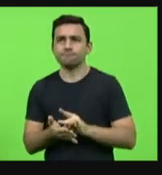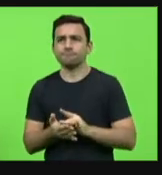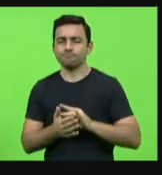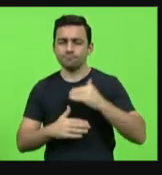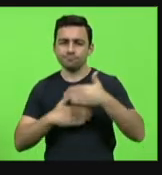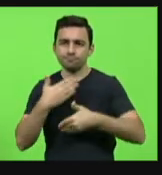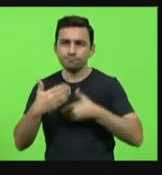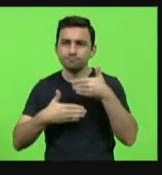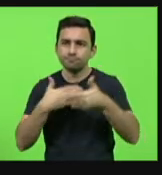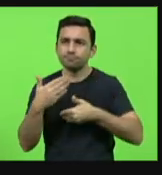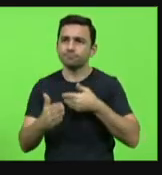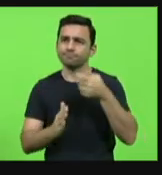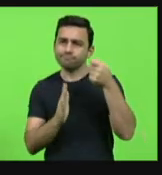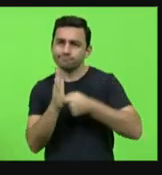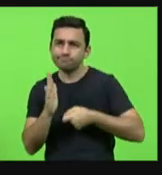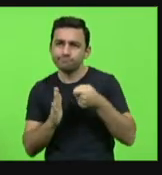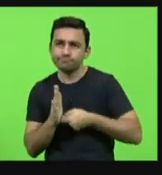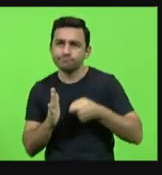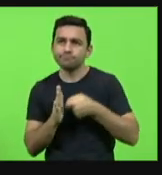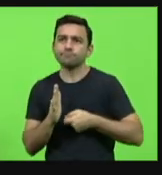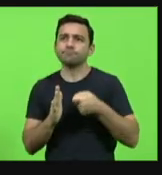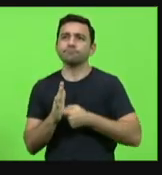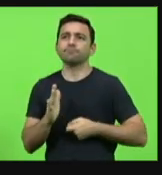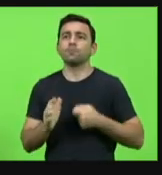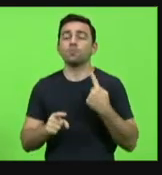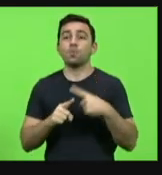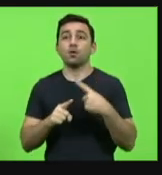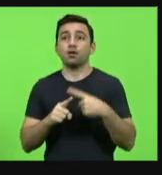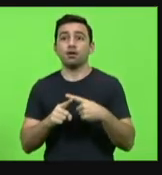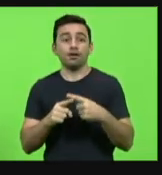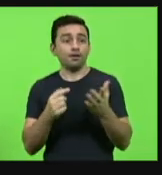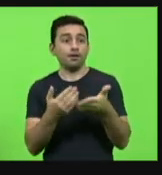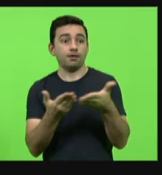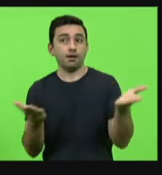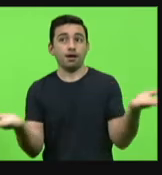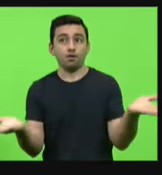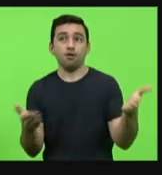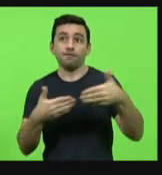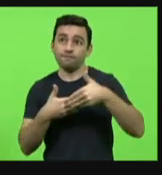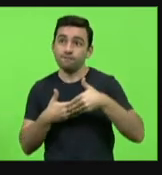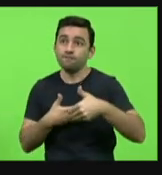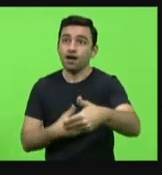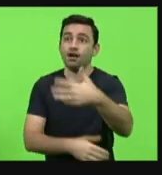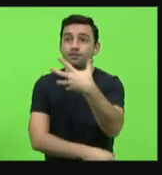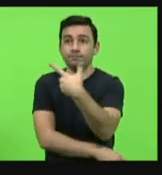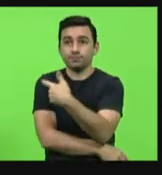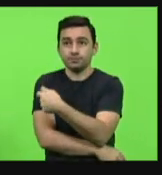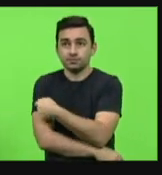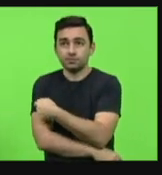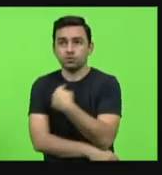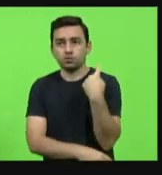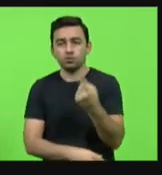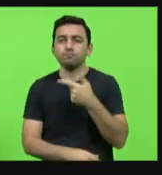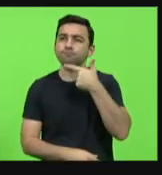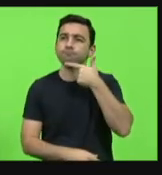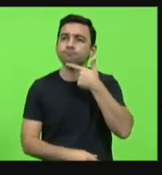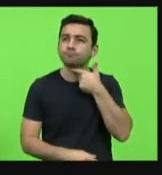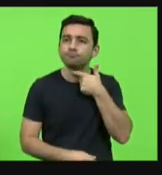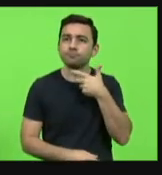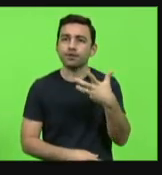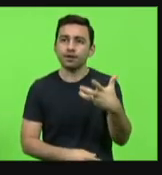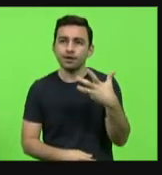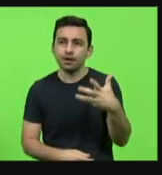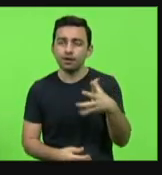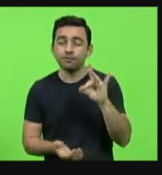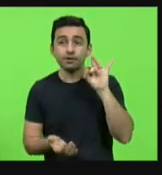com muita dedicação e luta por quem agora passa a receber a vacina que desejamos seja realidade